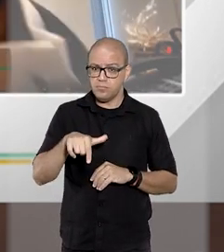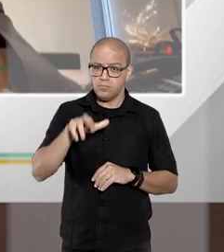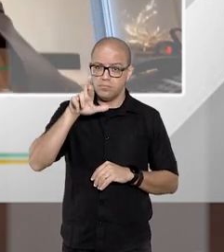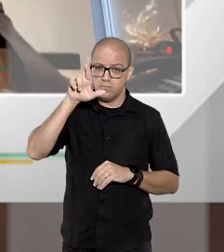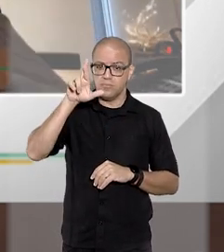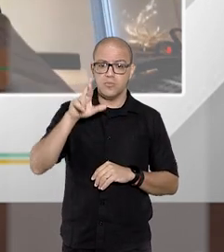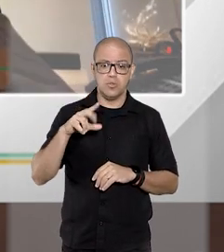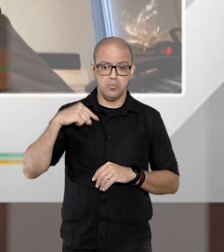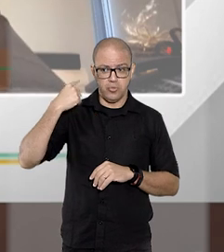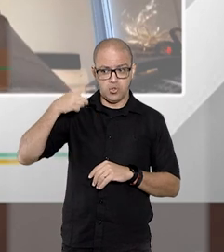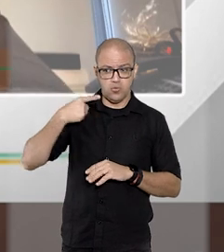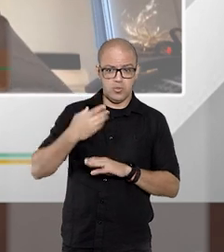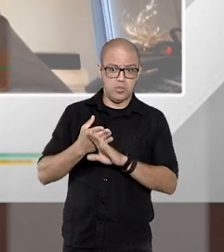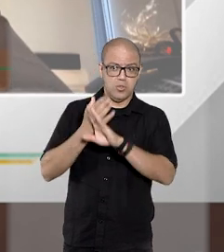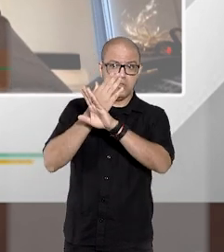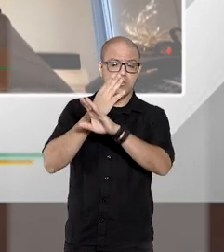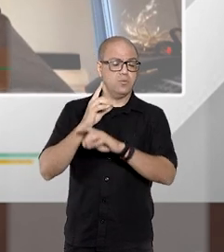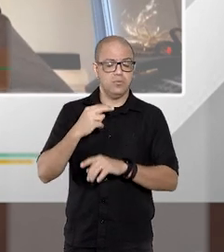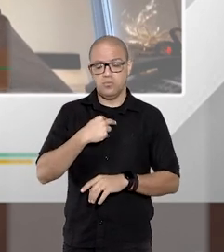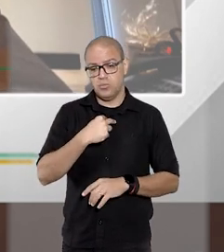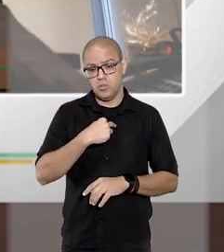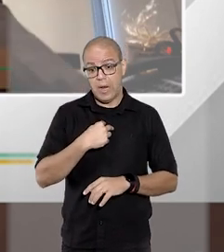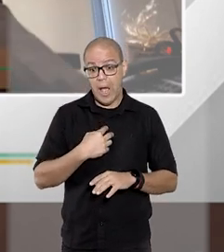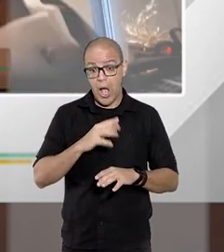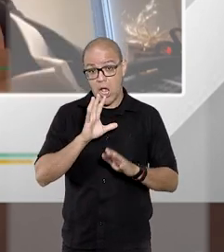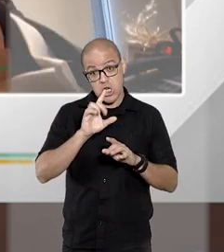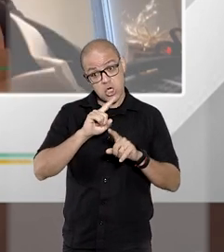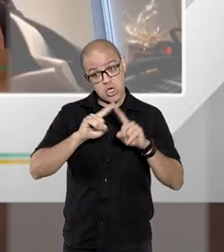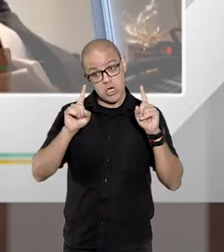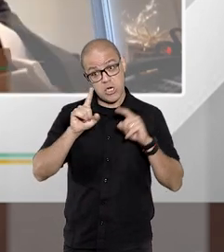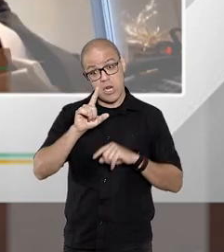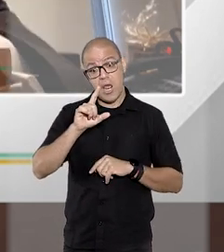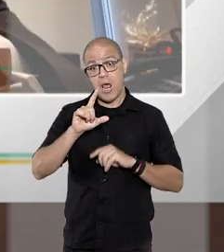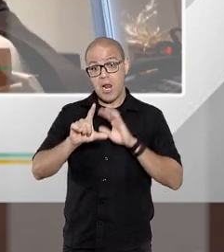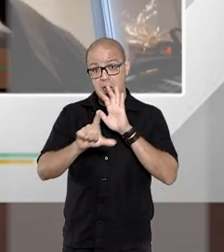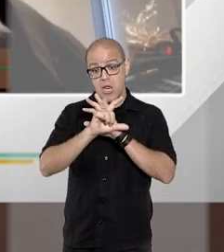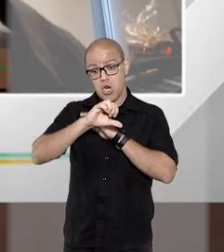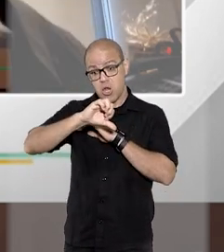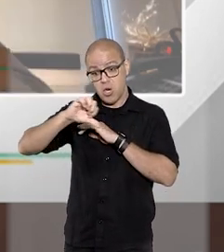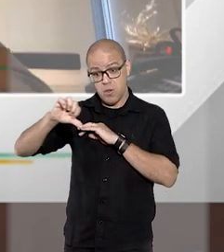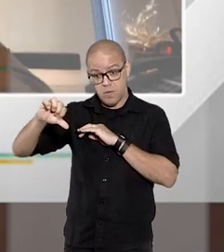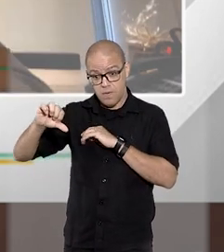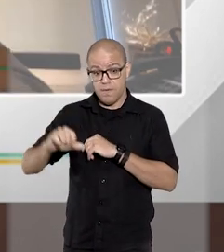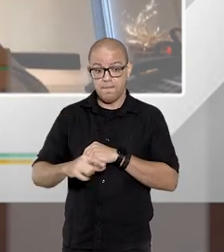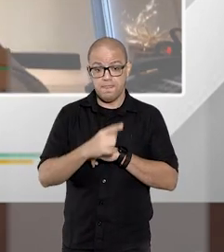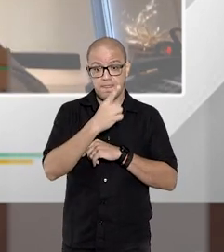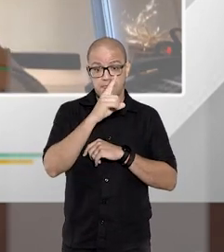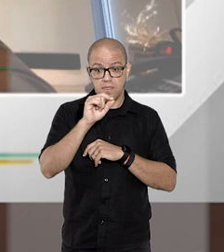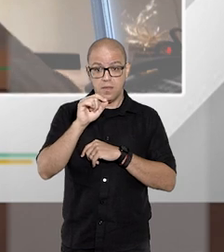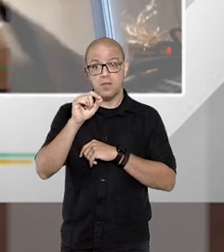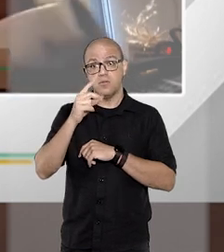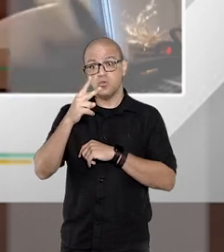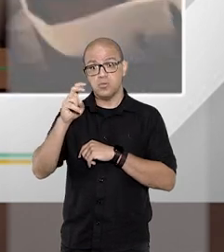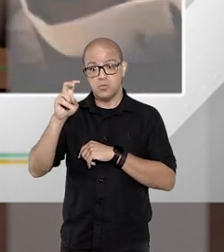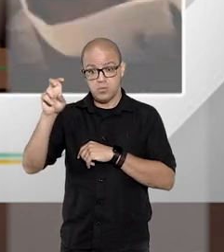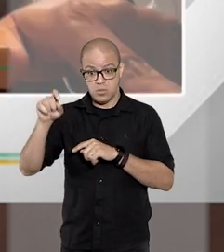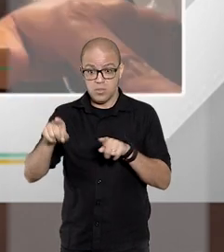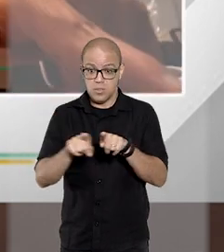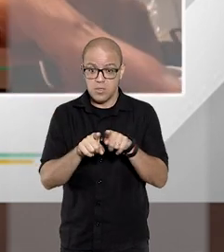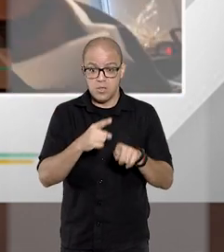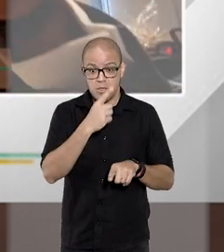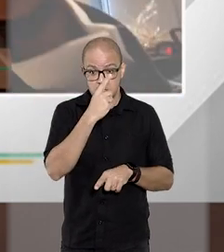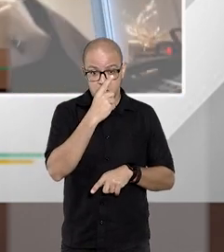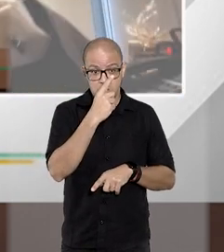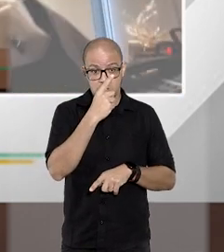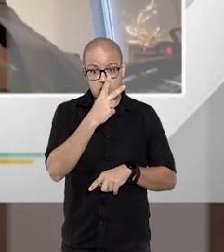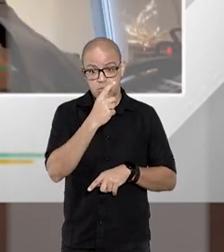a representação do advogado não posso já na lei 9.099 já na lei 10.259 já na lei 12